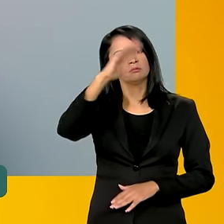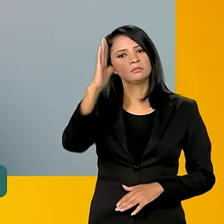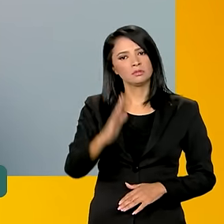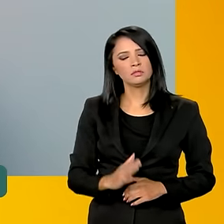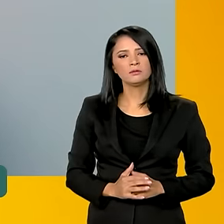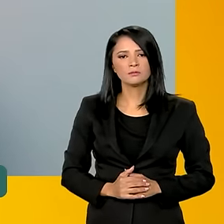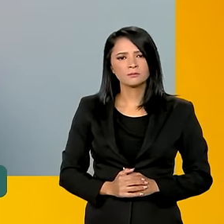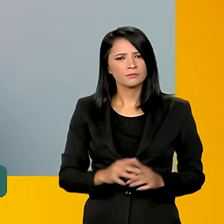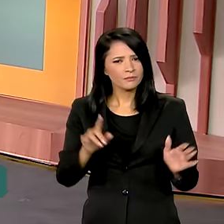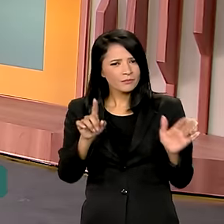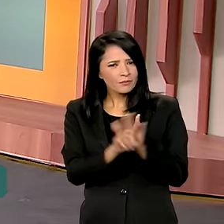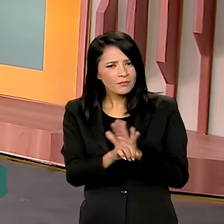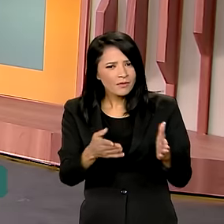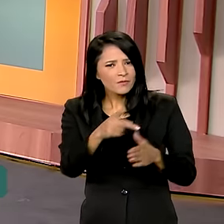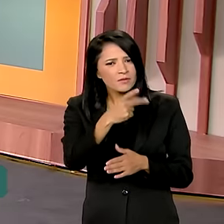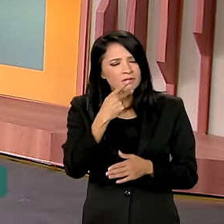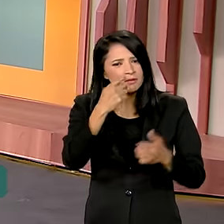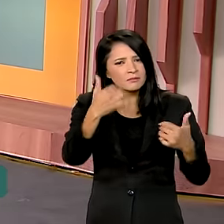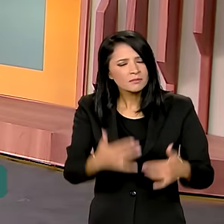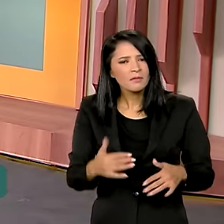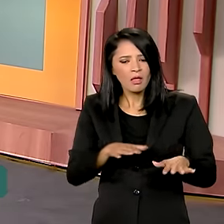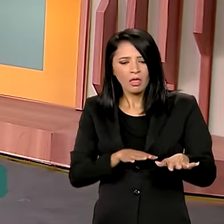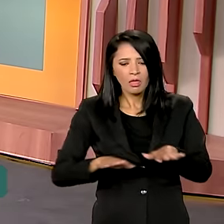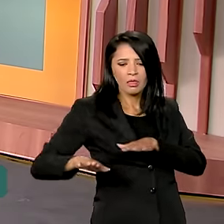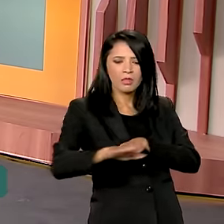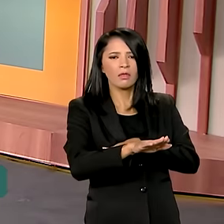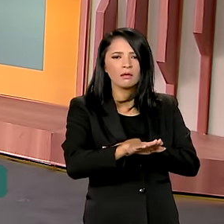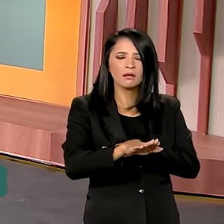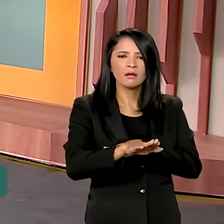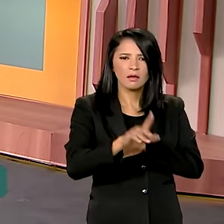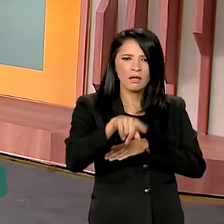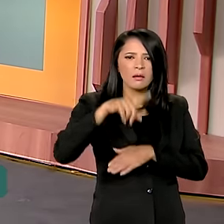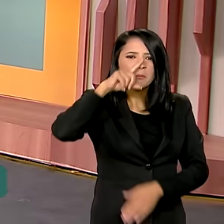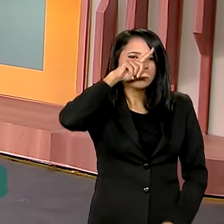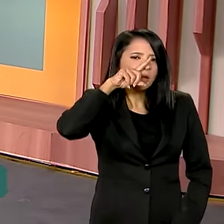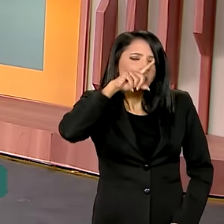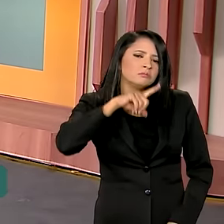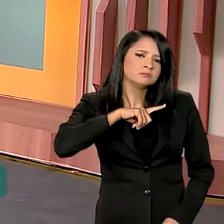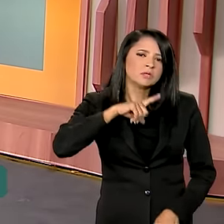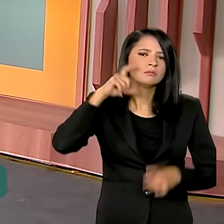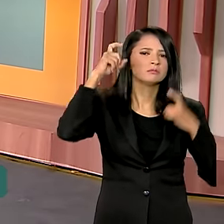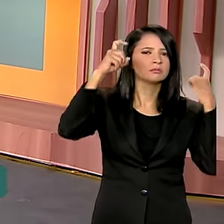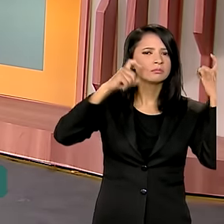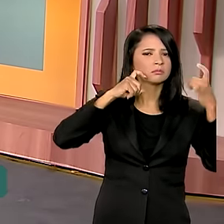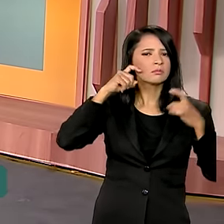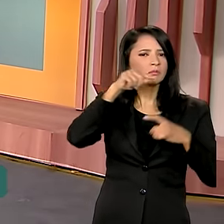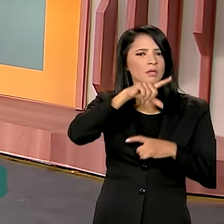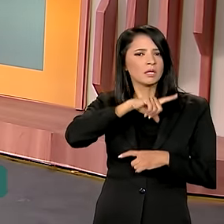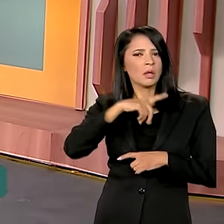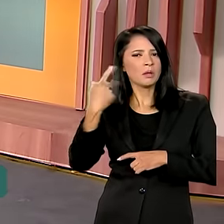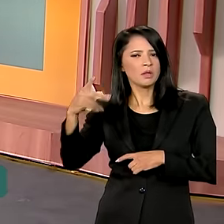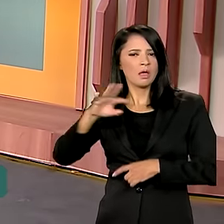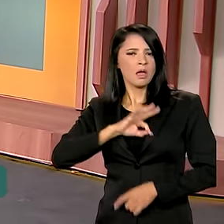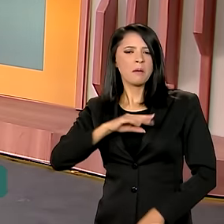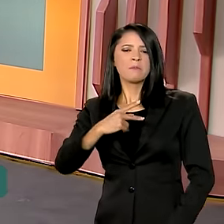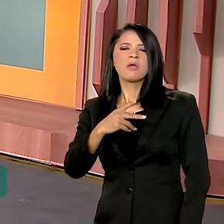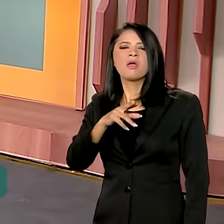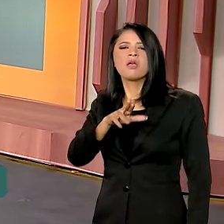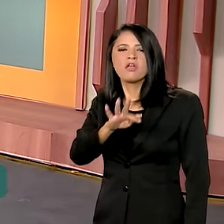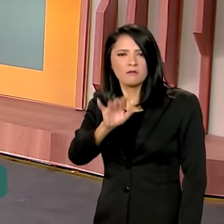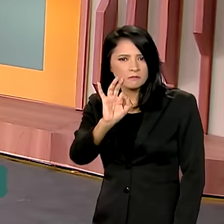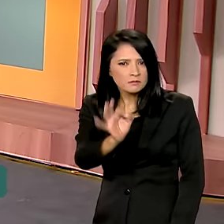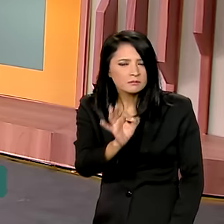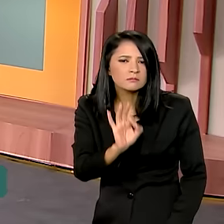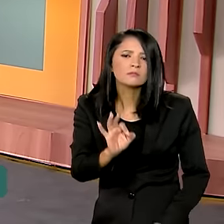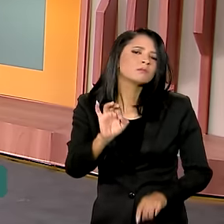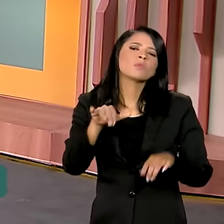Agora, Maurício, você falou da ultrapassagem, a ultrapassagem perigosa. Tem uma preocupação grande aí da Polícia Rodoviária em relação a isso,